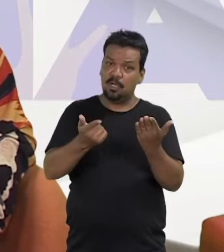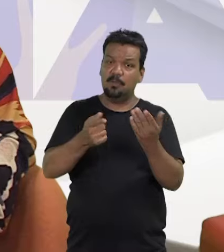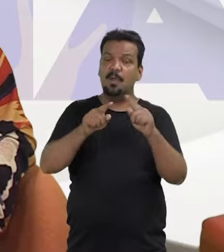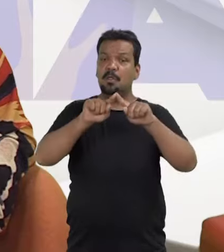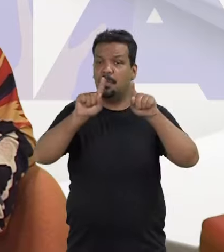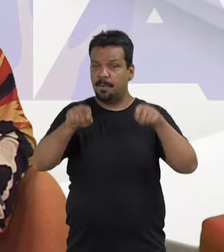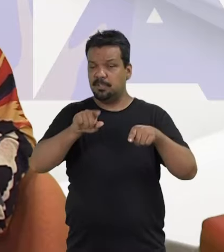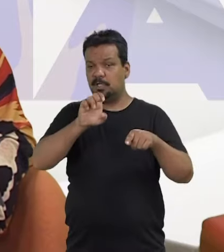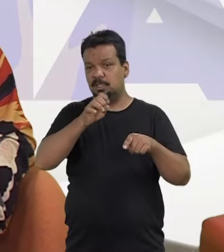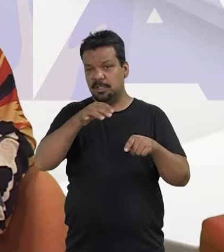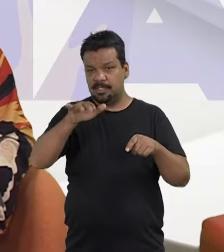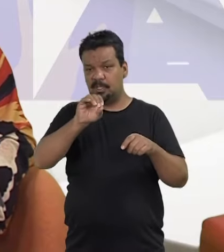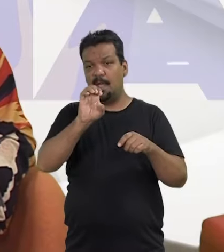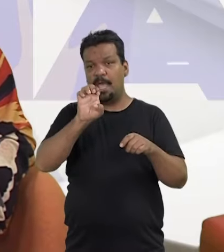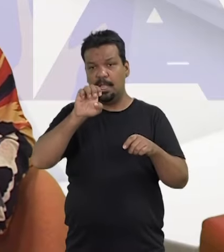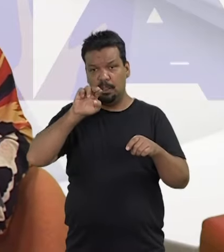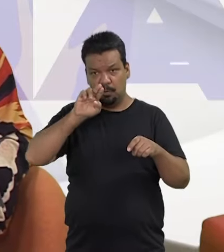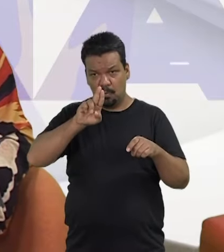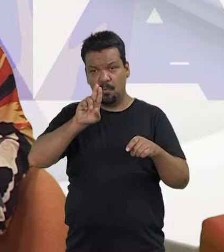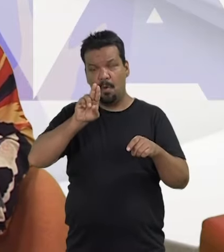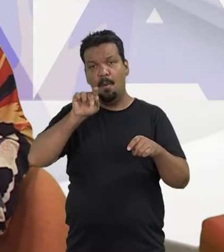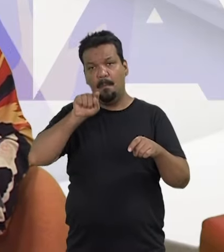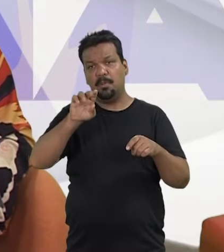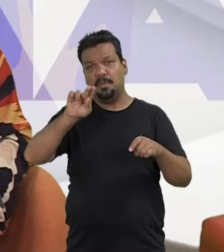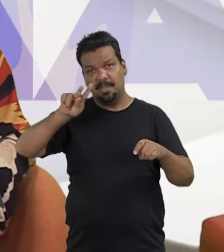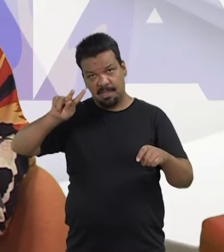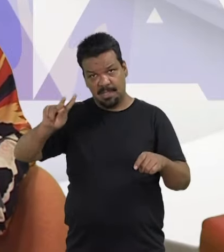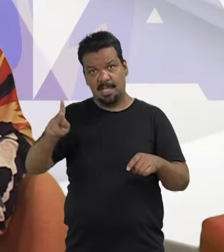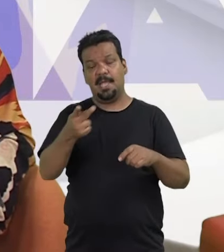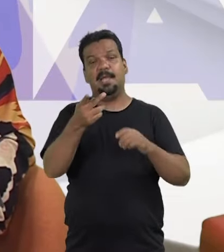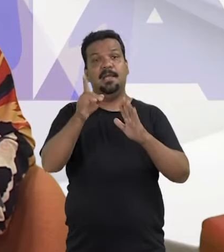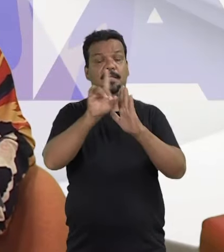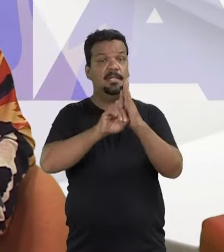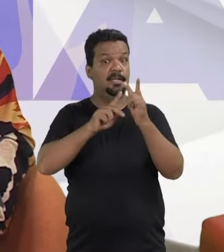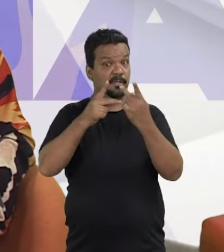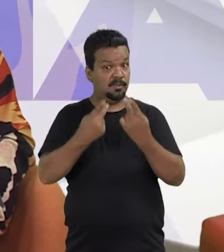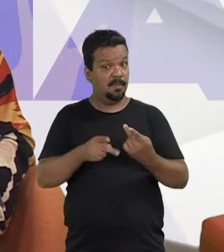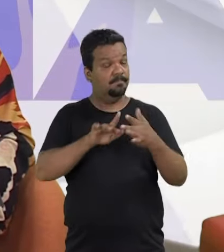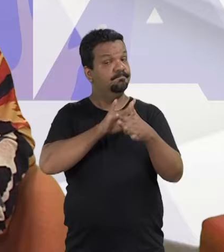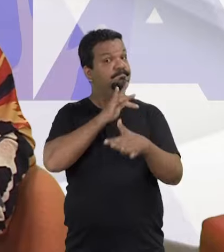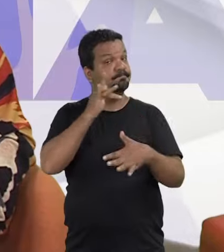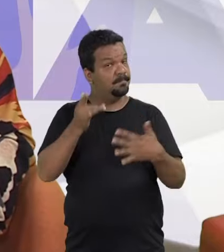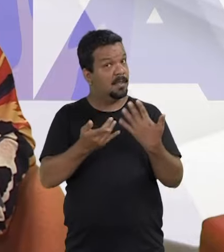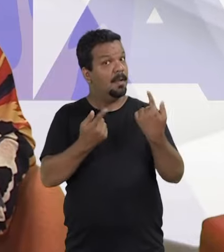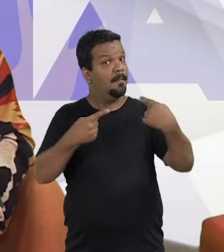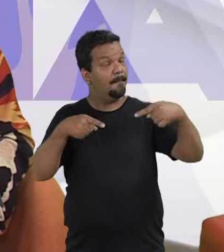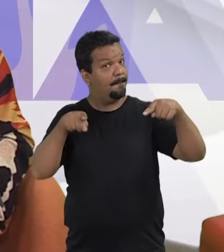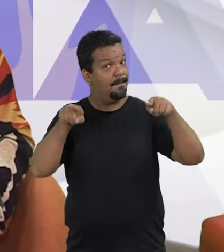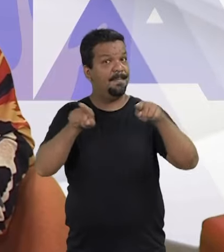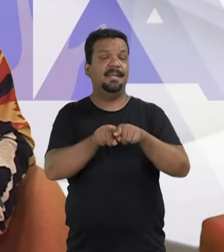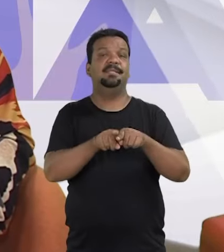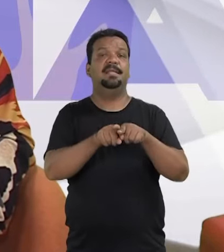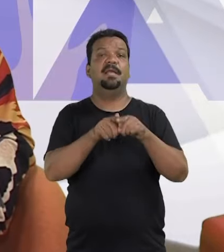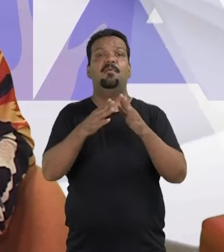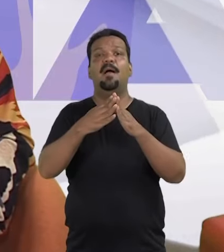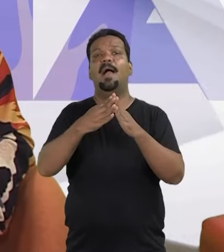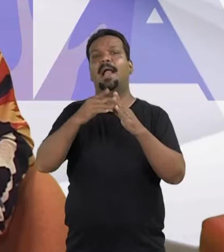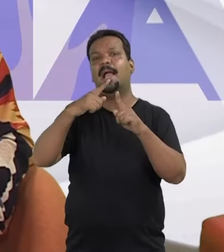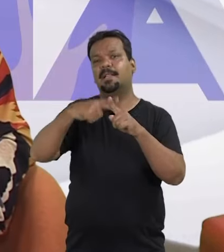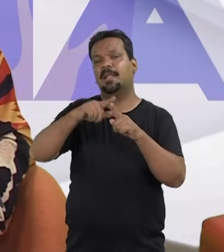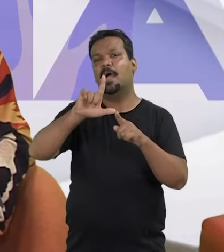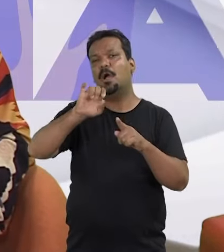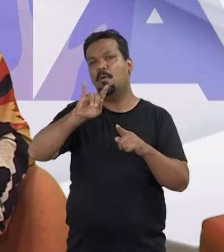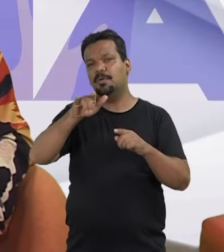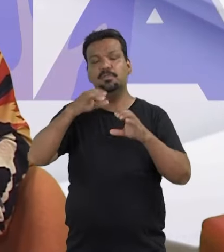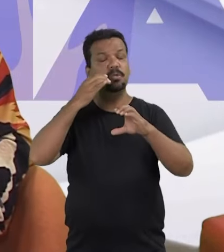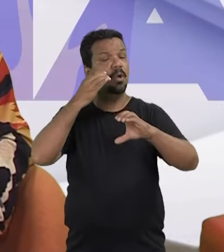de jornalismo do projeto de extensão EducomDH, Educomunicação e Direitos Humanos na Mídia, numa parceria com